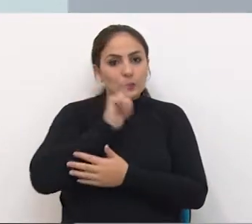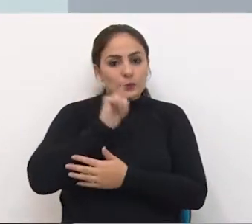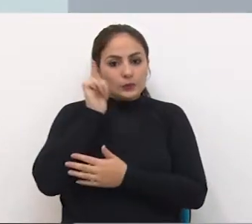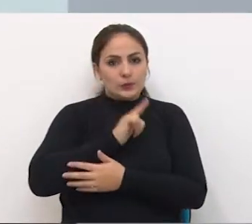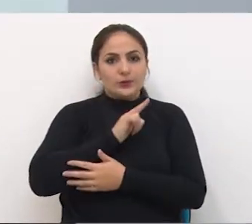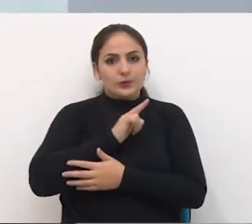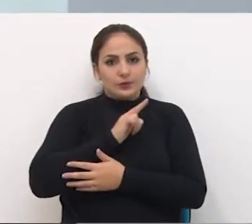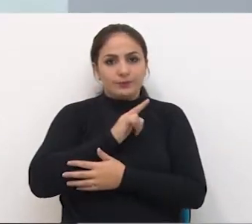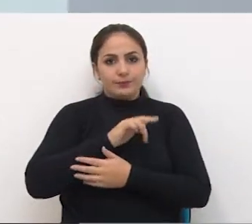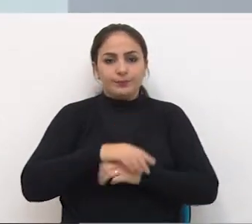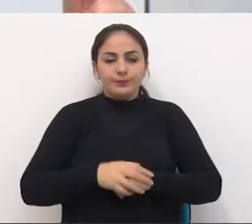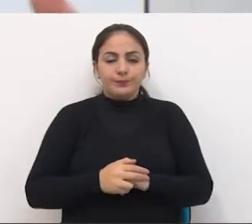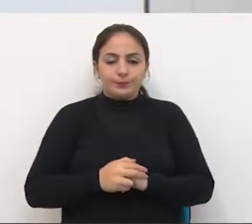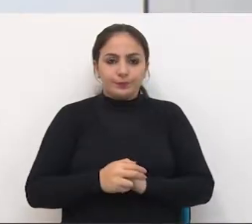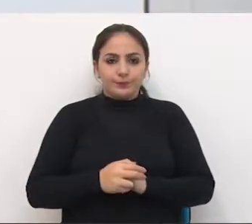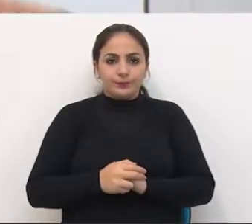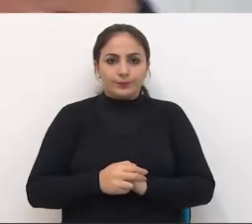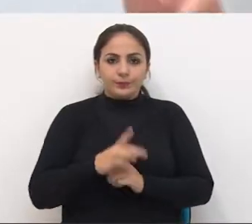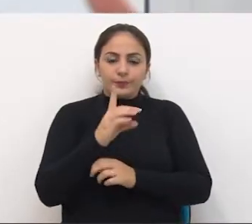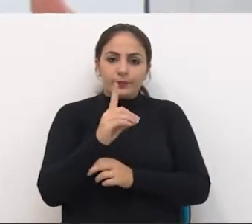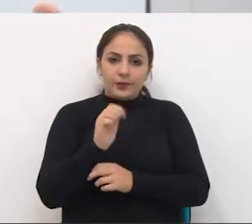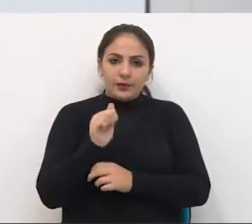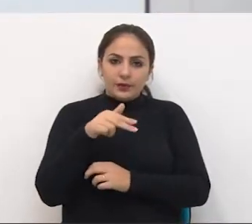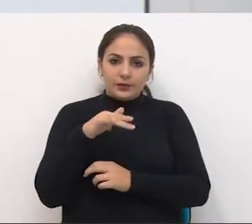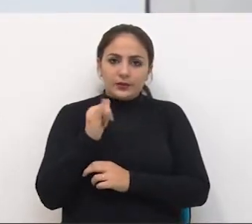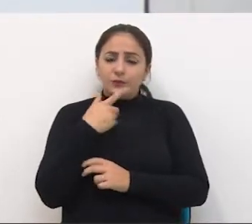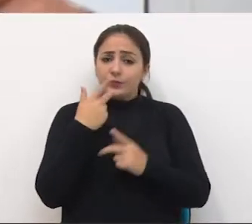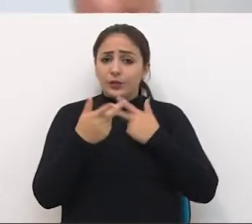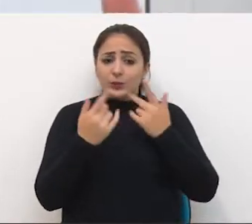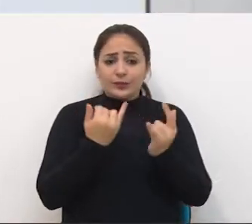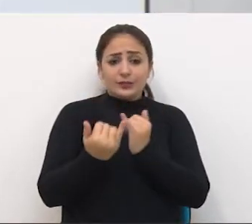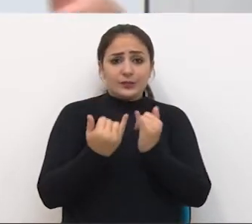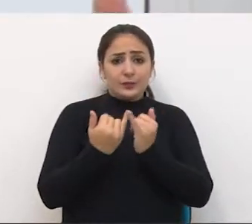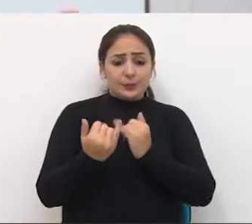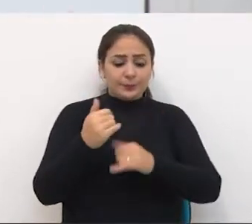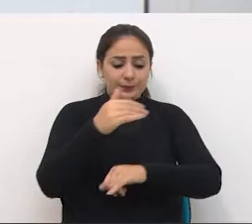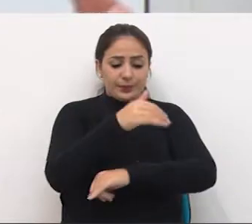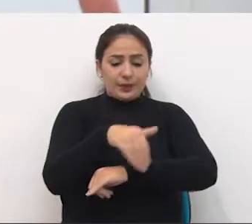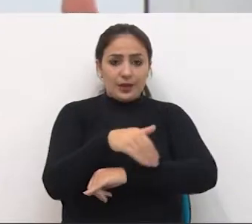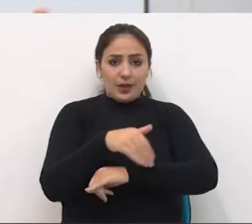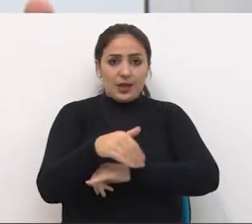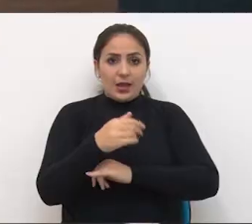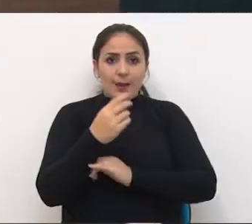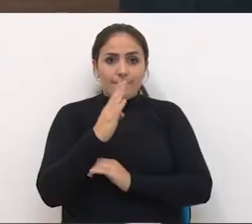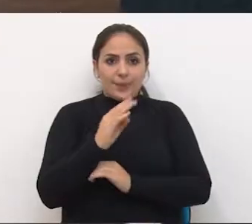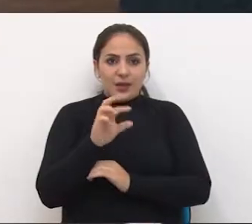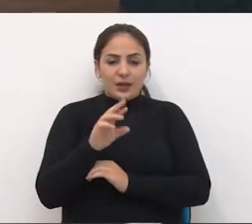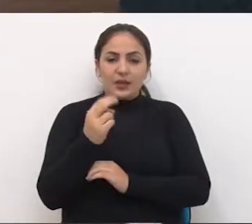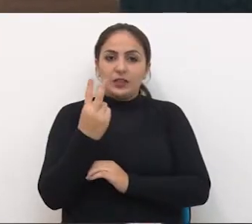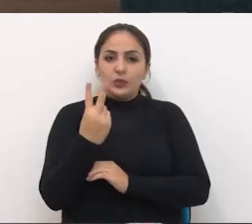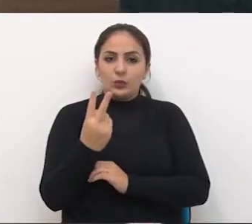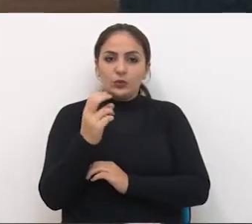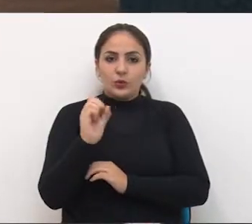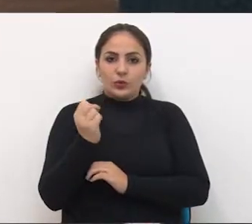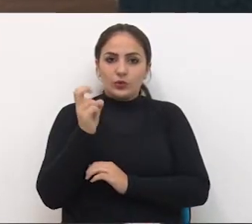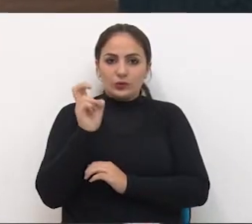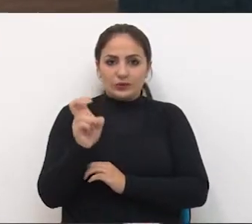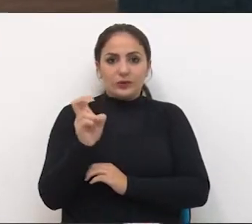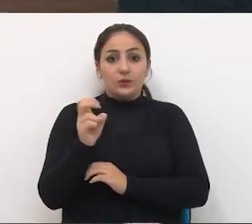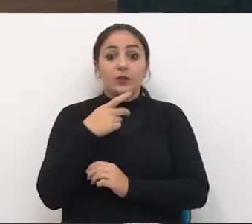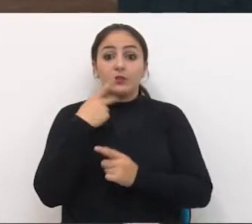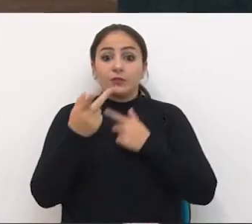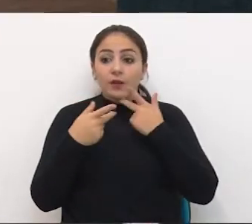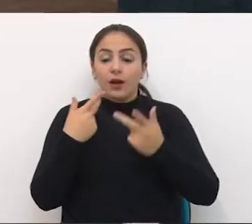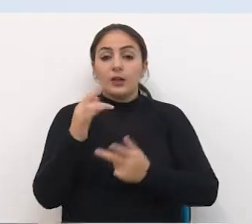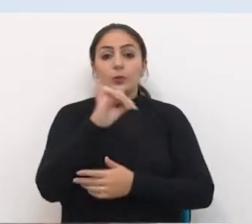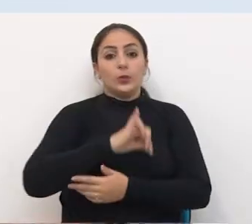saia essa lombada eletrônica Daniele ainda citou como exemplo a BR-285 Ele destaca a importância da